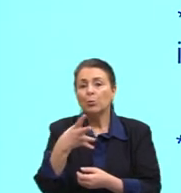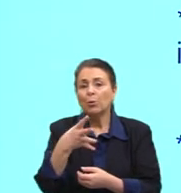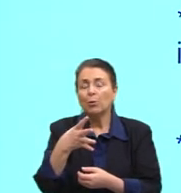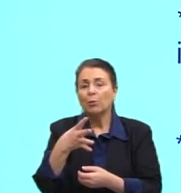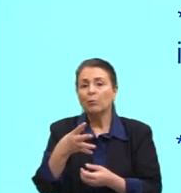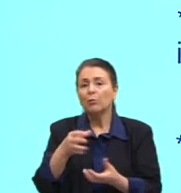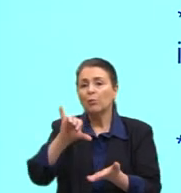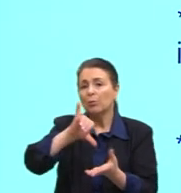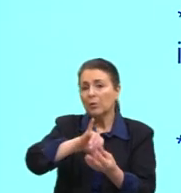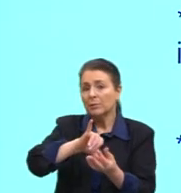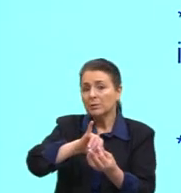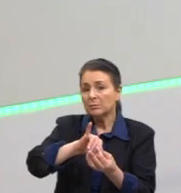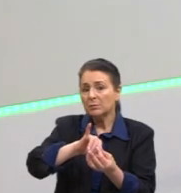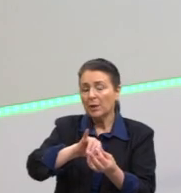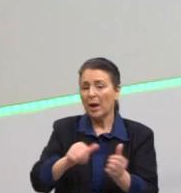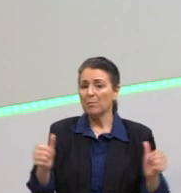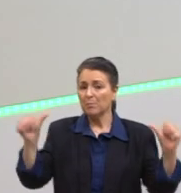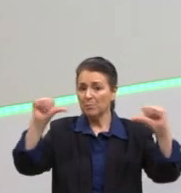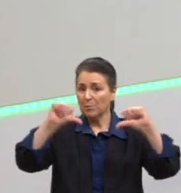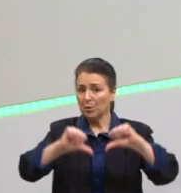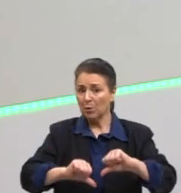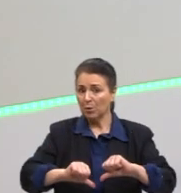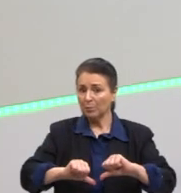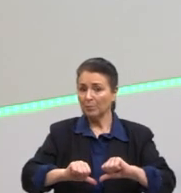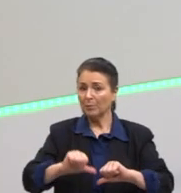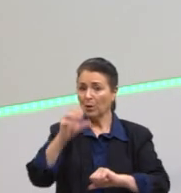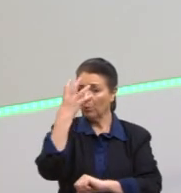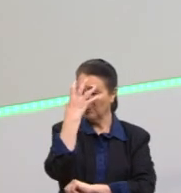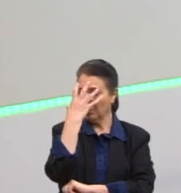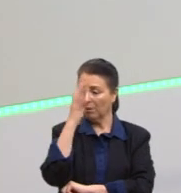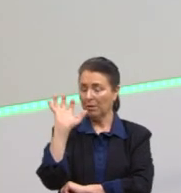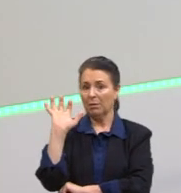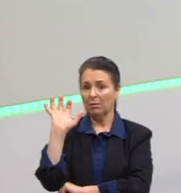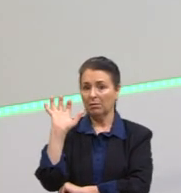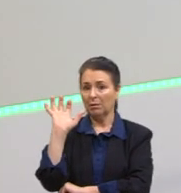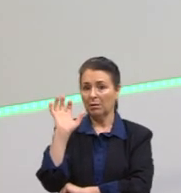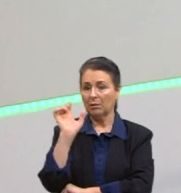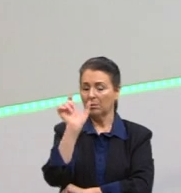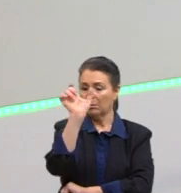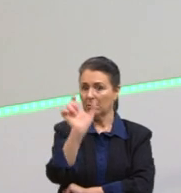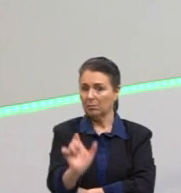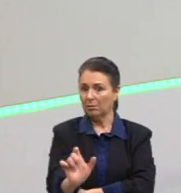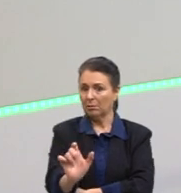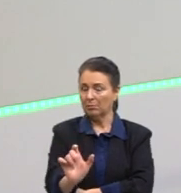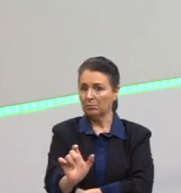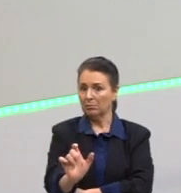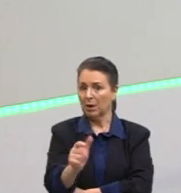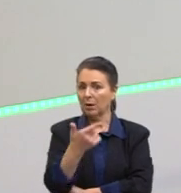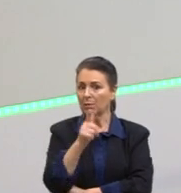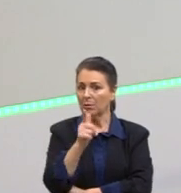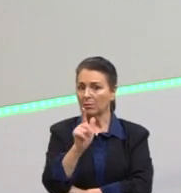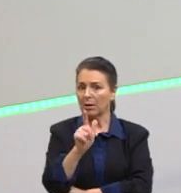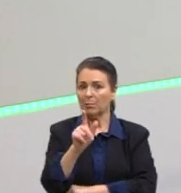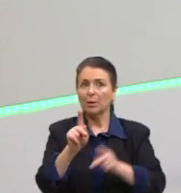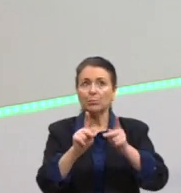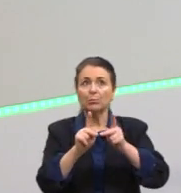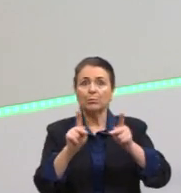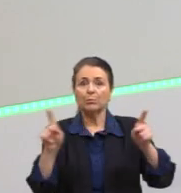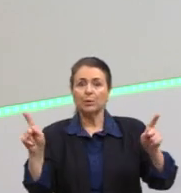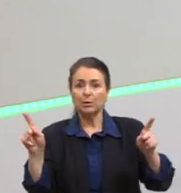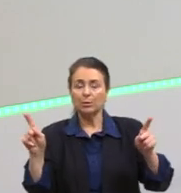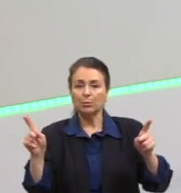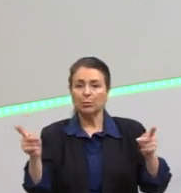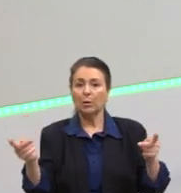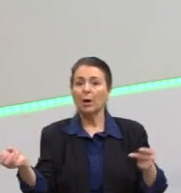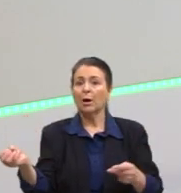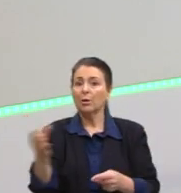caráter da pessoa. Por isso, a corrosão do caráter. O lema, não há mais longo prazo. Da nova economia,